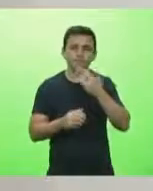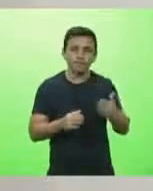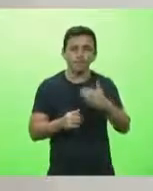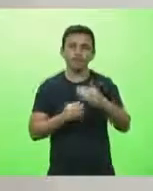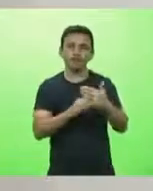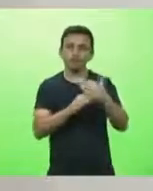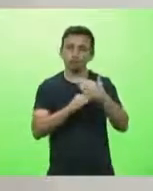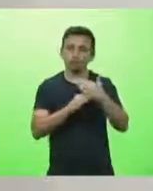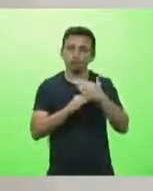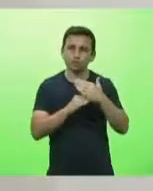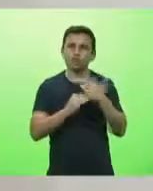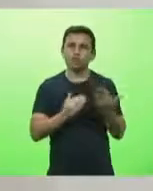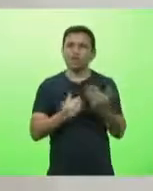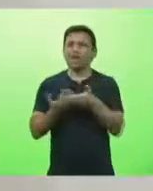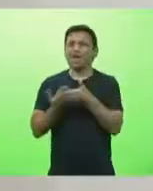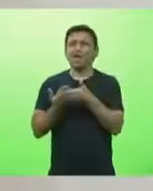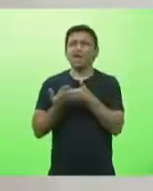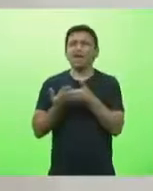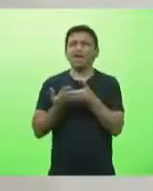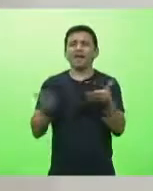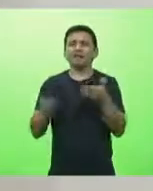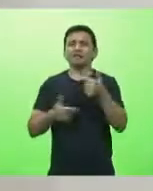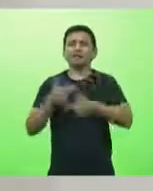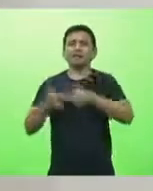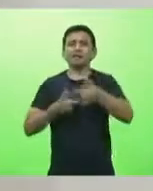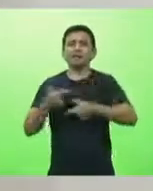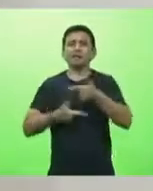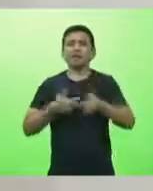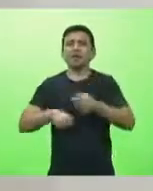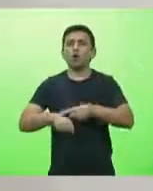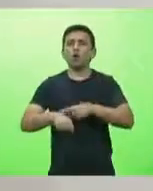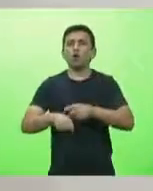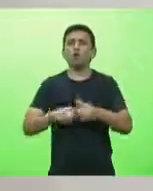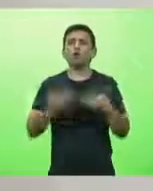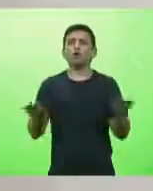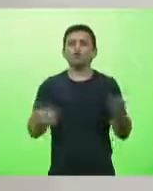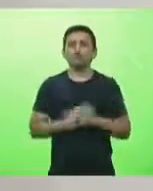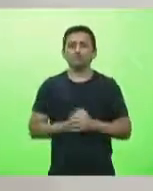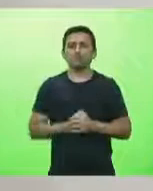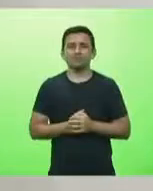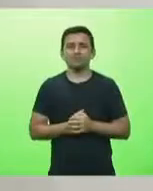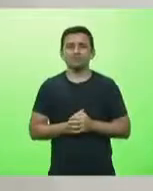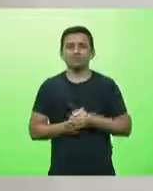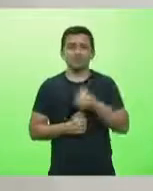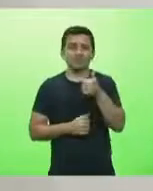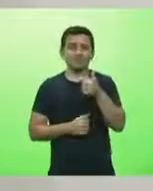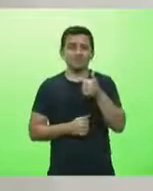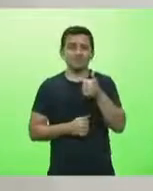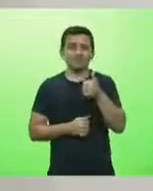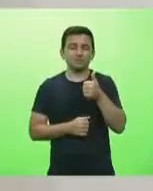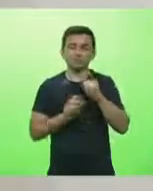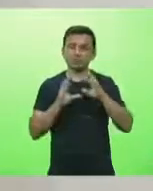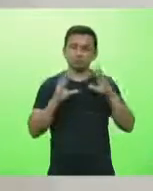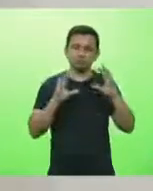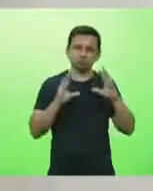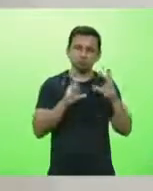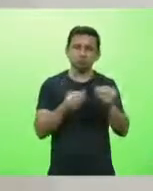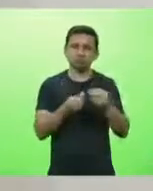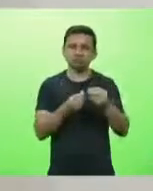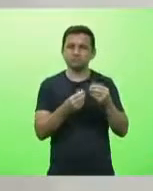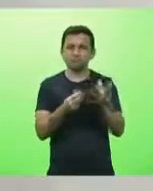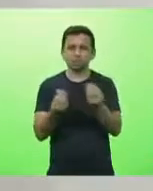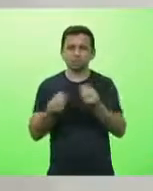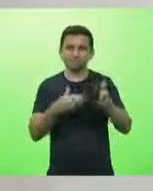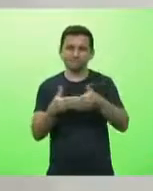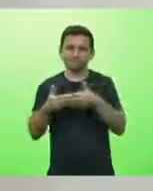Quando é que eles estavam conseguindo trabalhar, os empreendedores? Mesmo com 10% das empresas fechadas, a matéria diz que